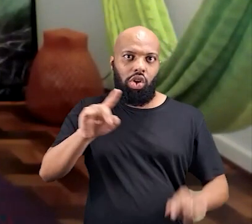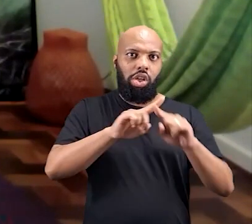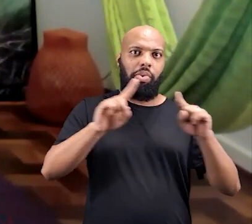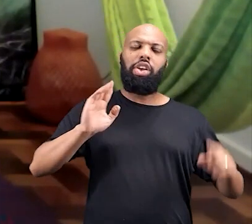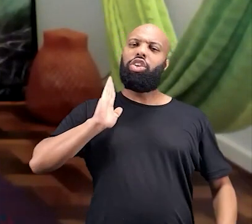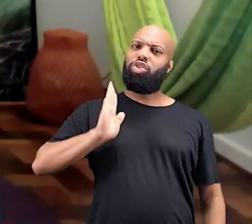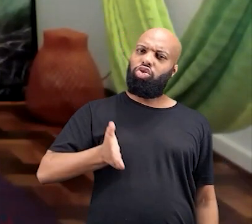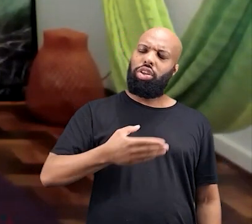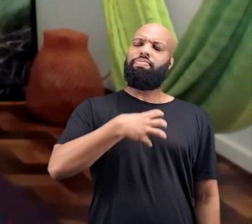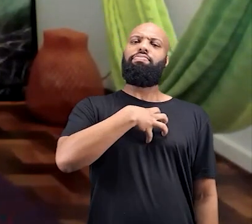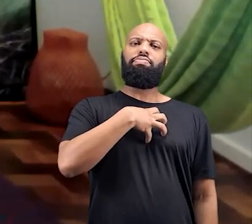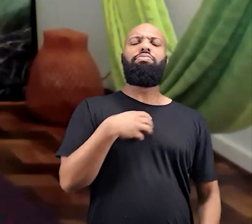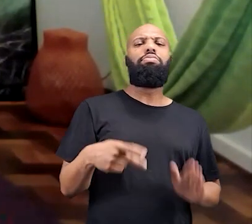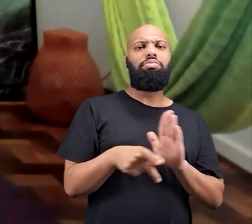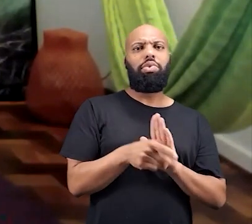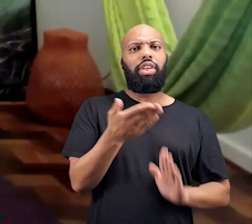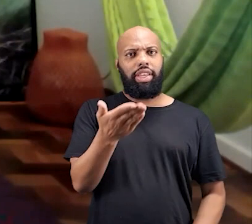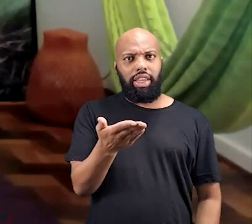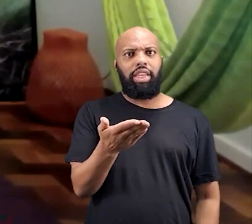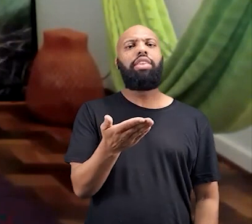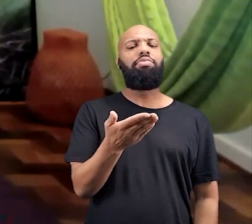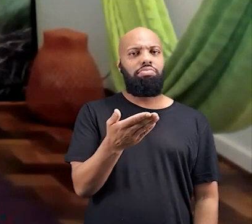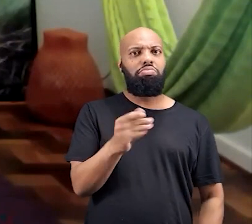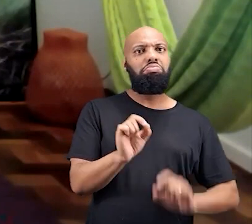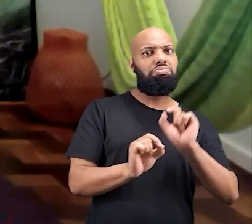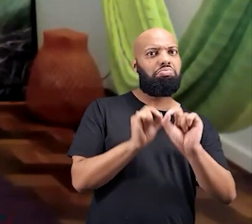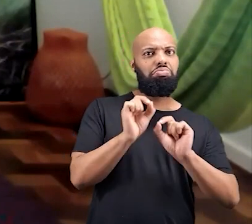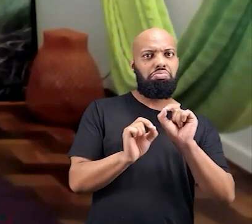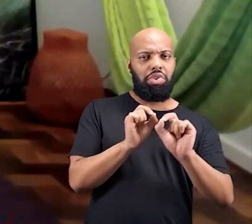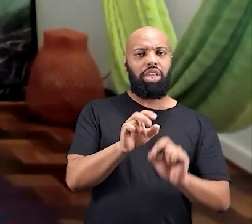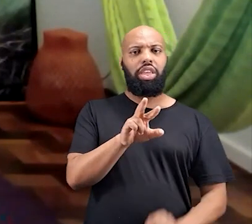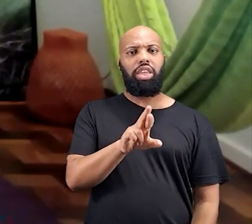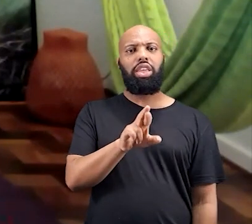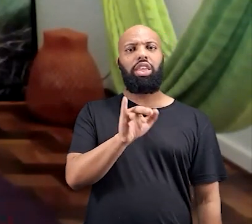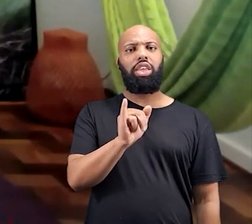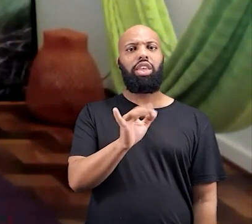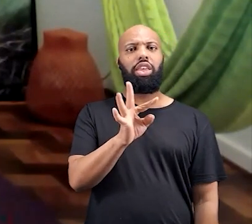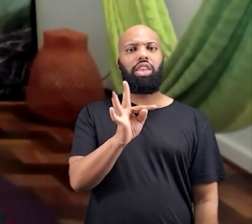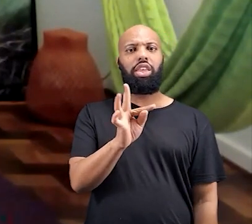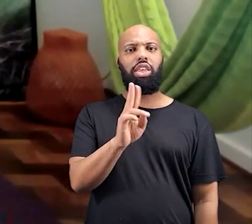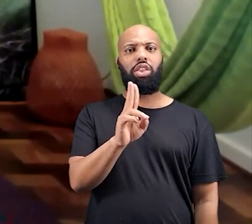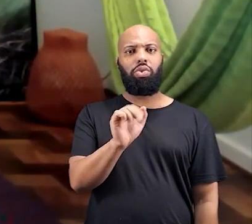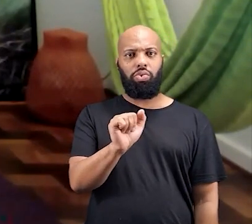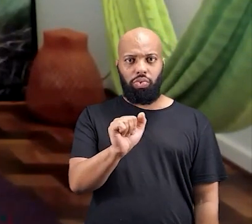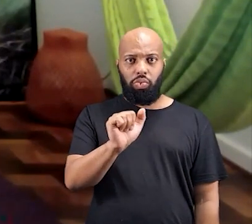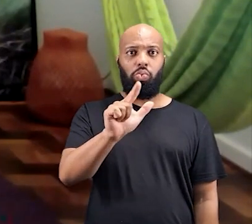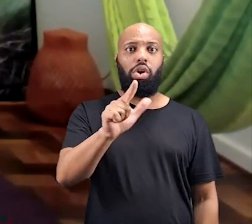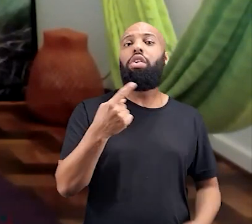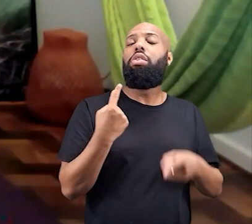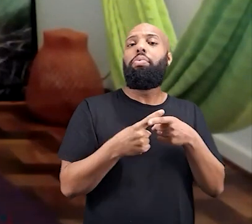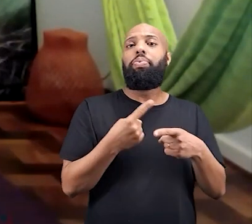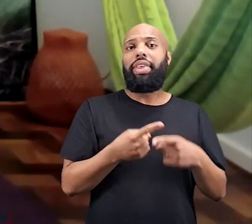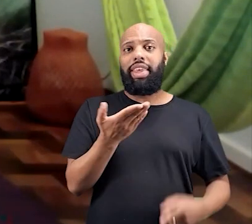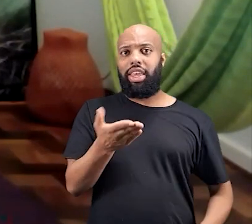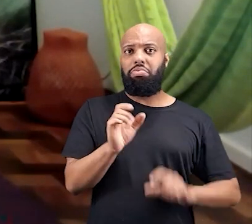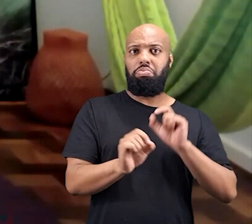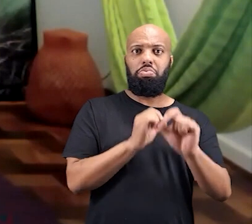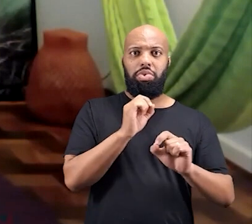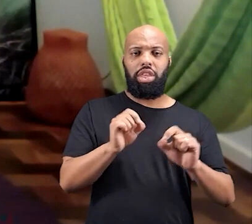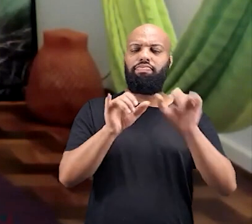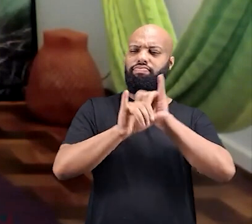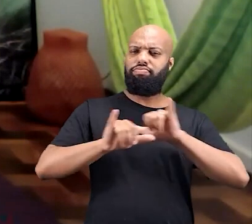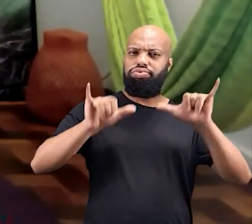a gente não sabe o nome, mas, de alguma maneira, a gente já foi impactado por esse, imageticamente, por esse ritual, porque ele foi